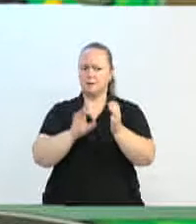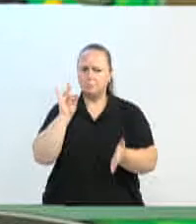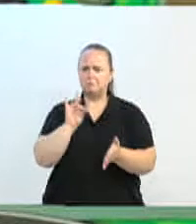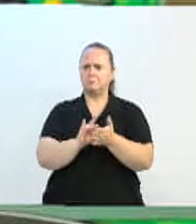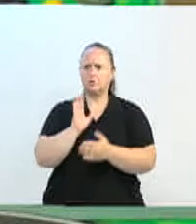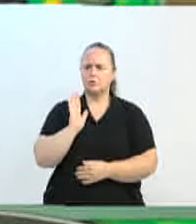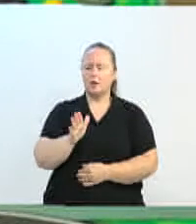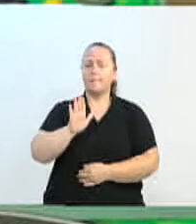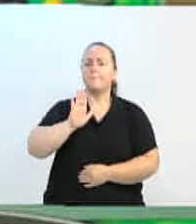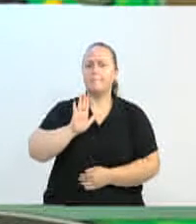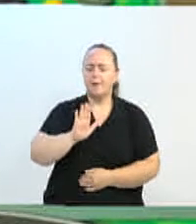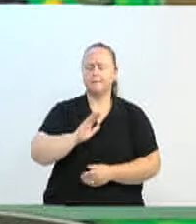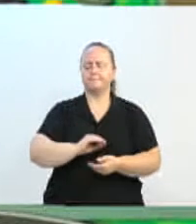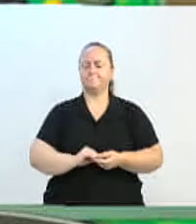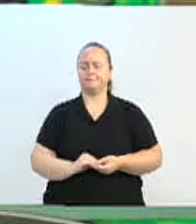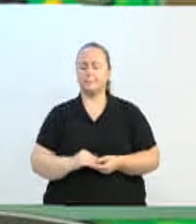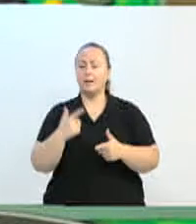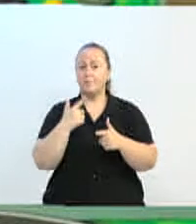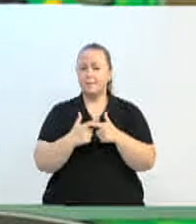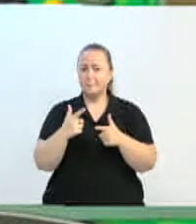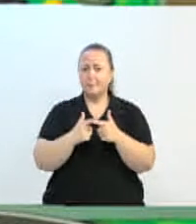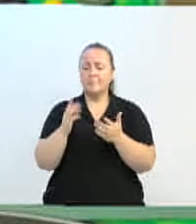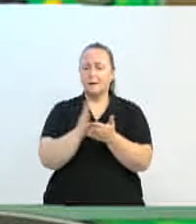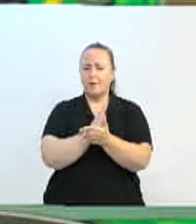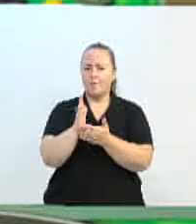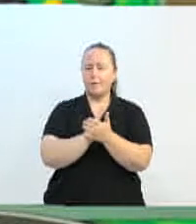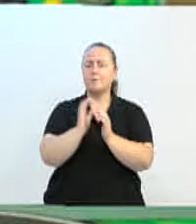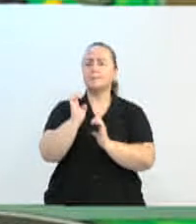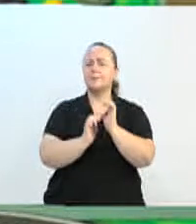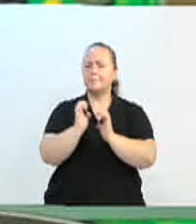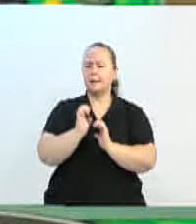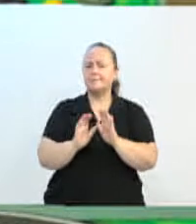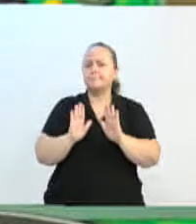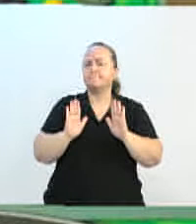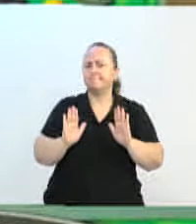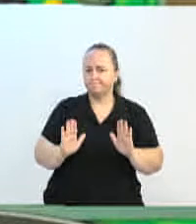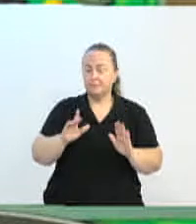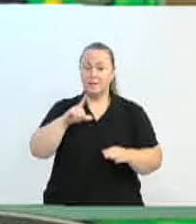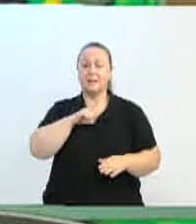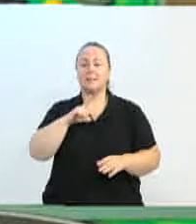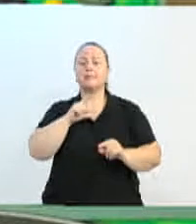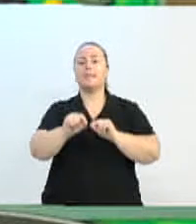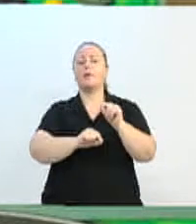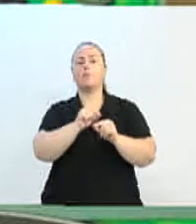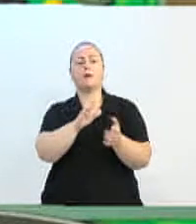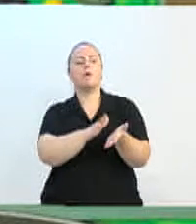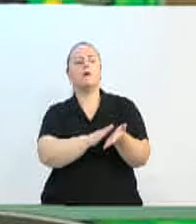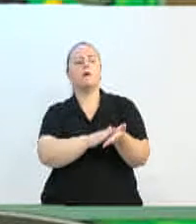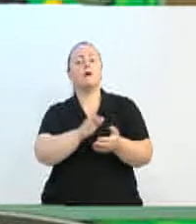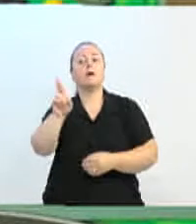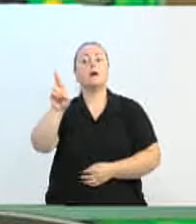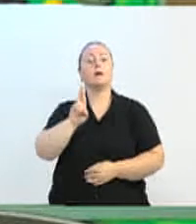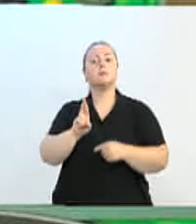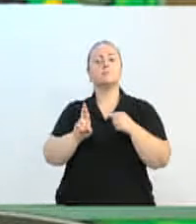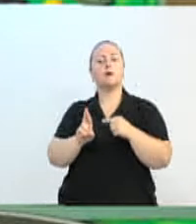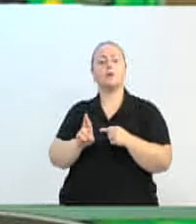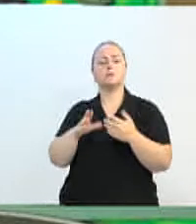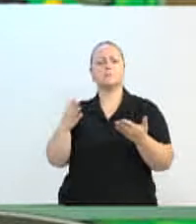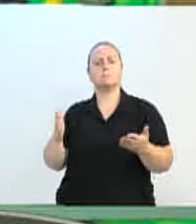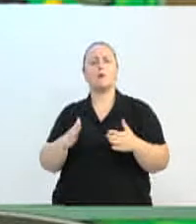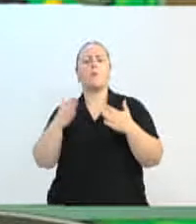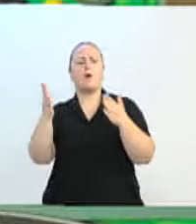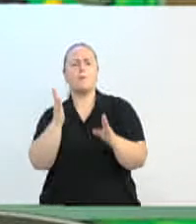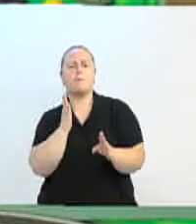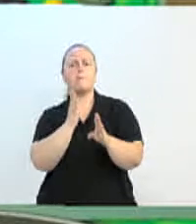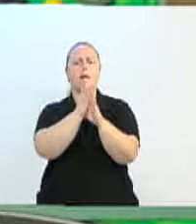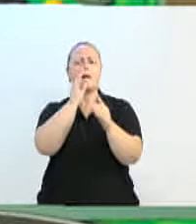Qual é o problema das empresas estabelecidas? Elas são cobradas por resultado, por metas a serem atingidas.